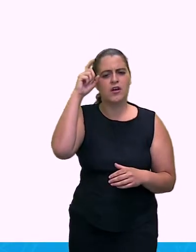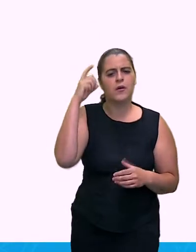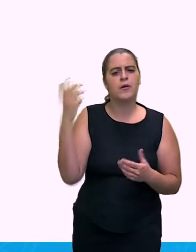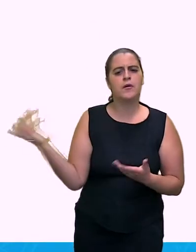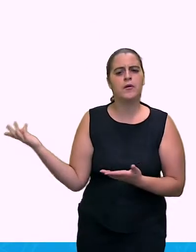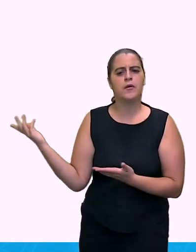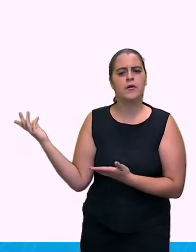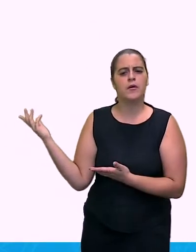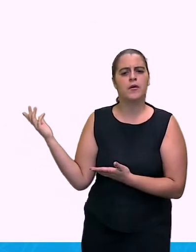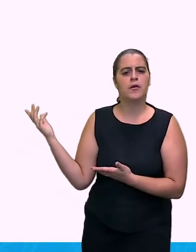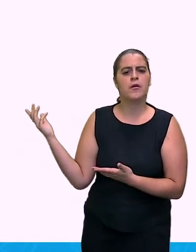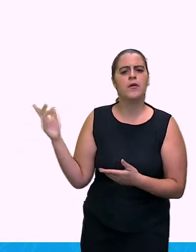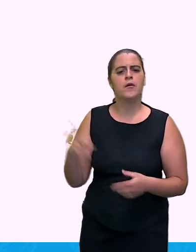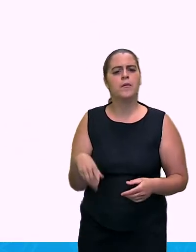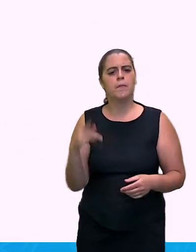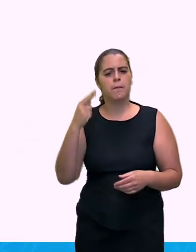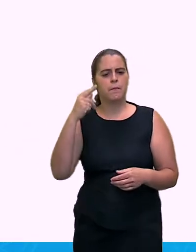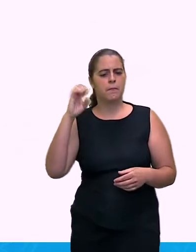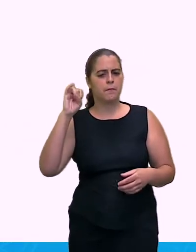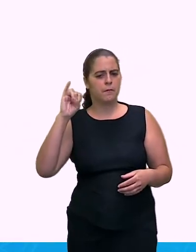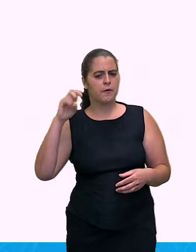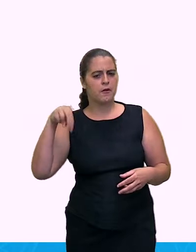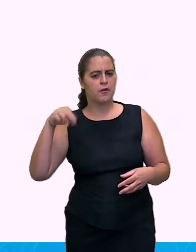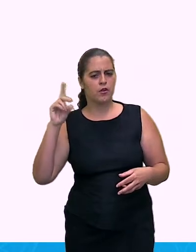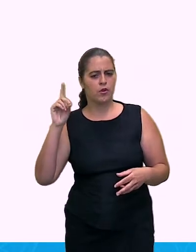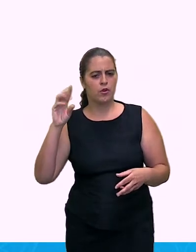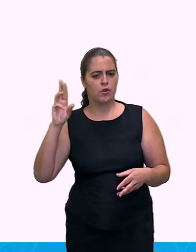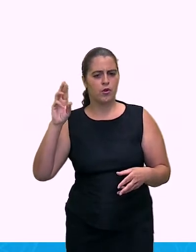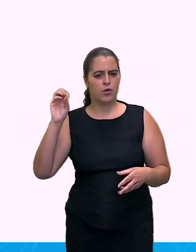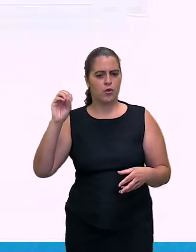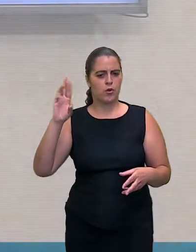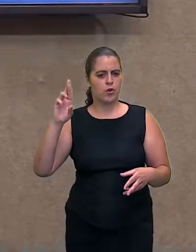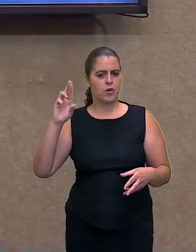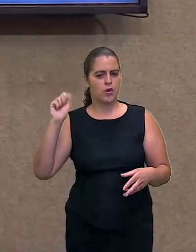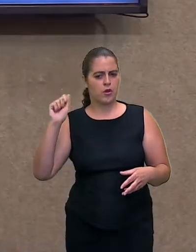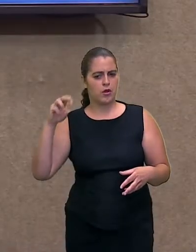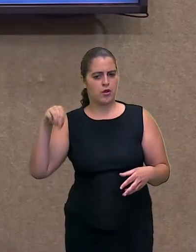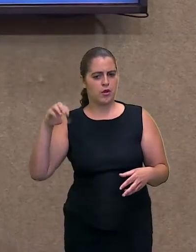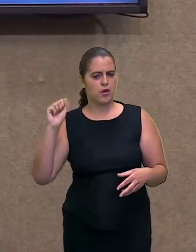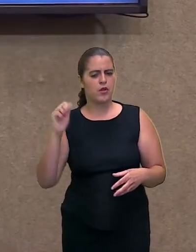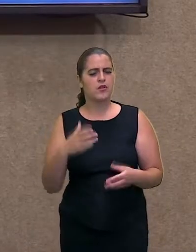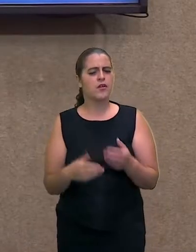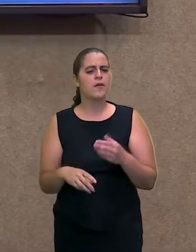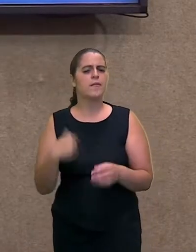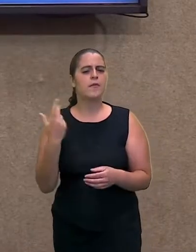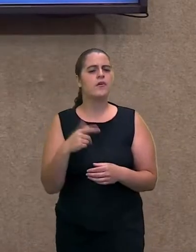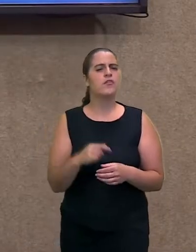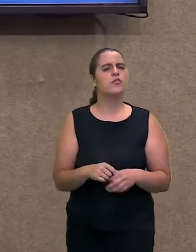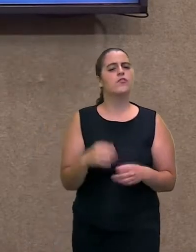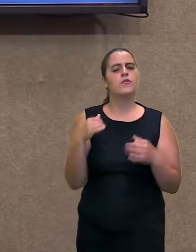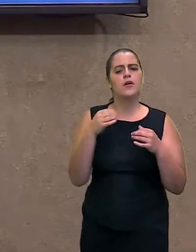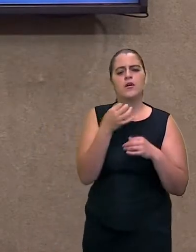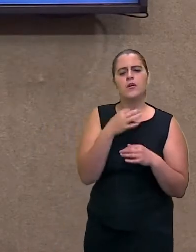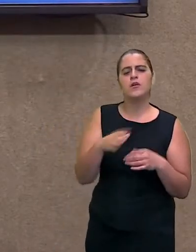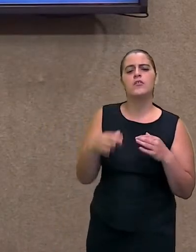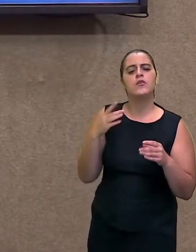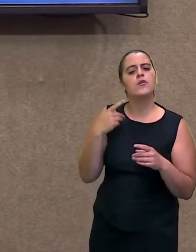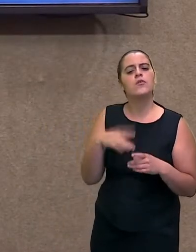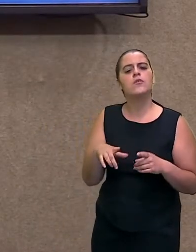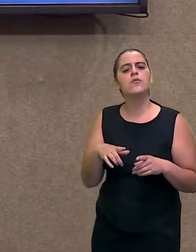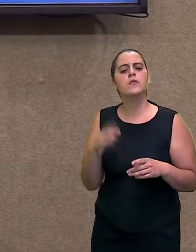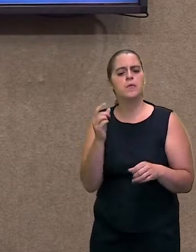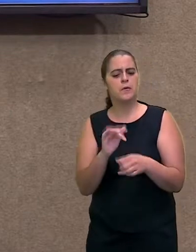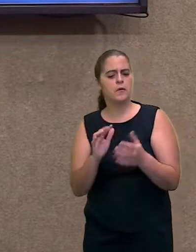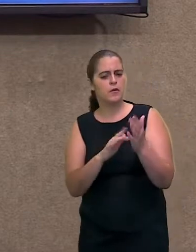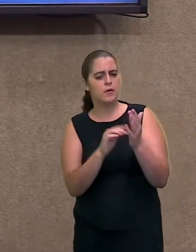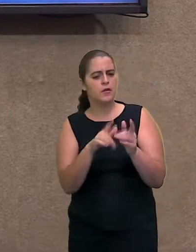Vamos guardar bem esse nome. Pindorama. Depois, se vocês tiverem oportunidade, pesquisa no YouTube,